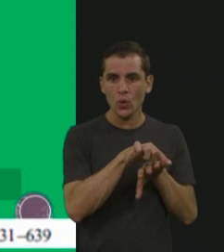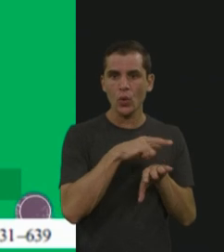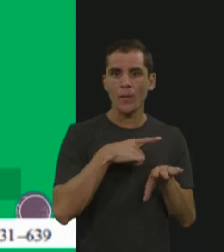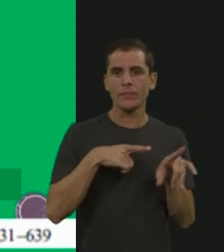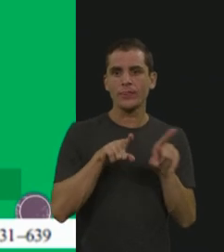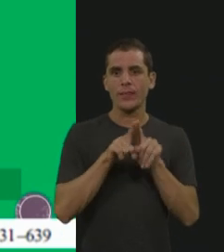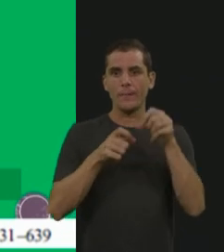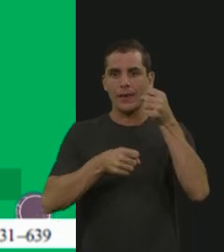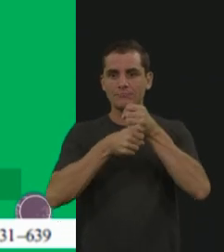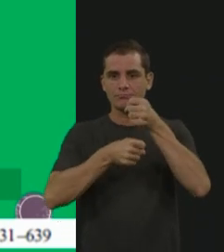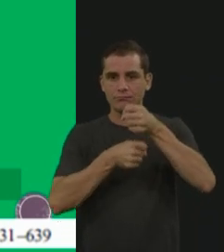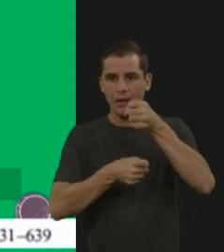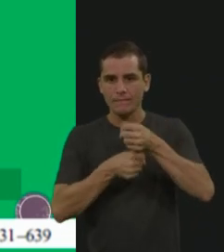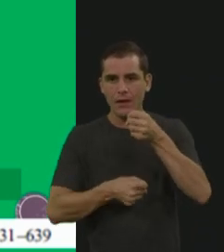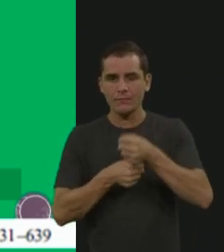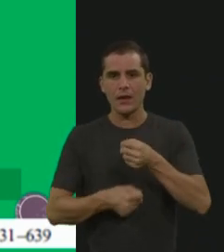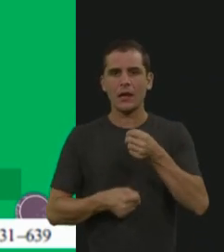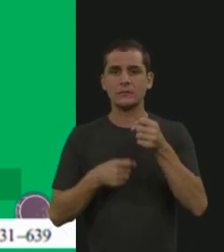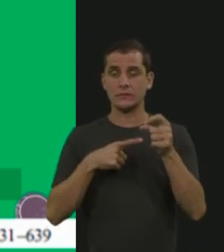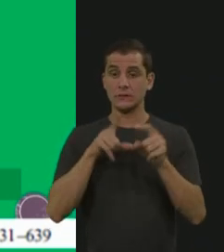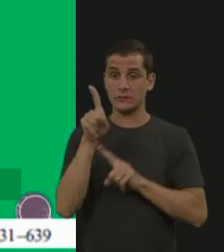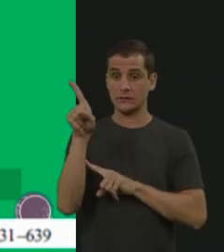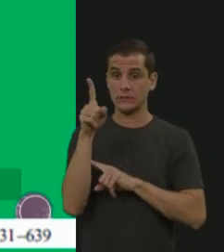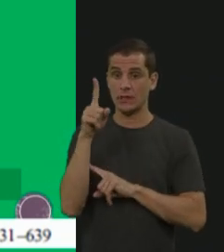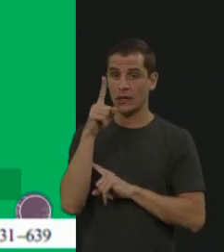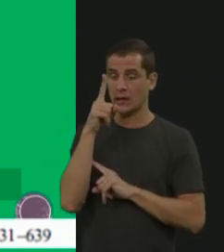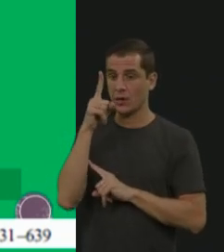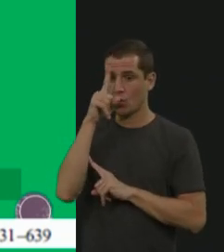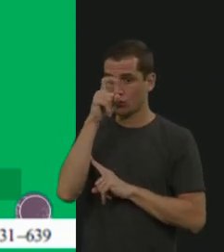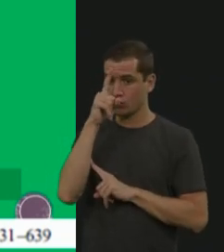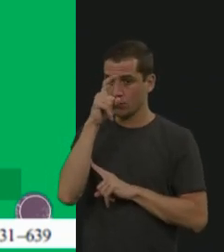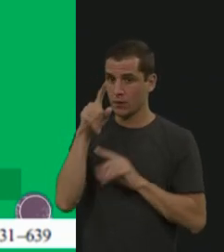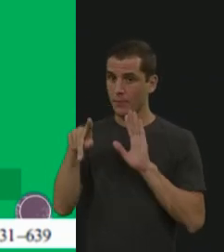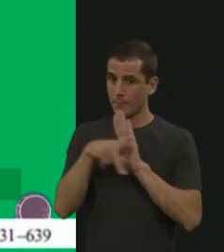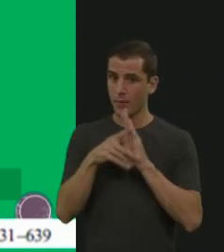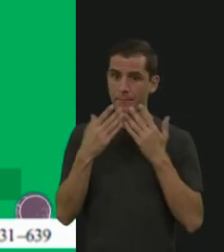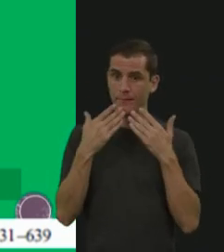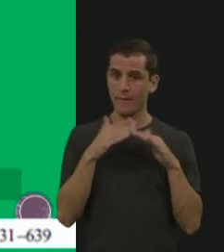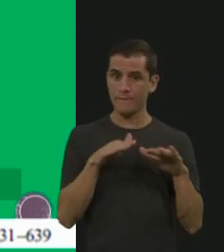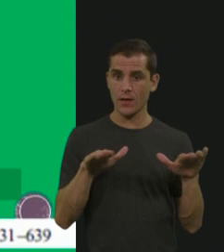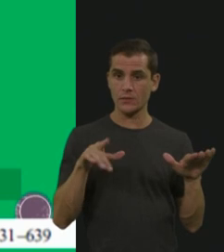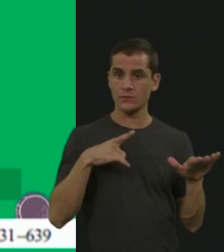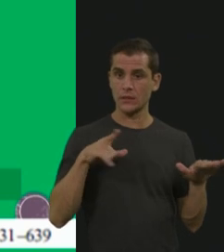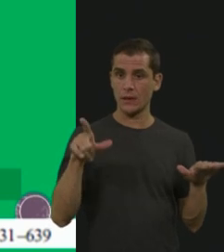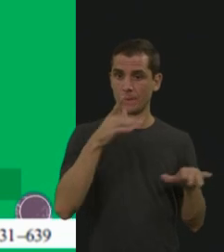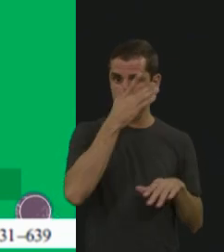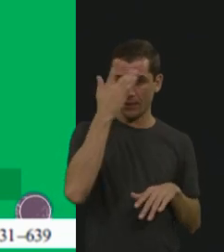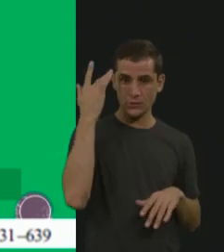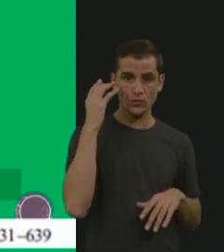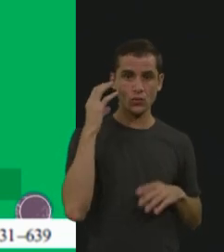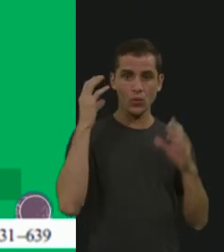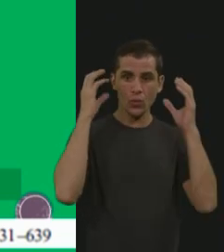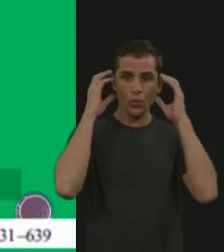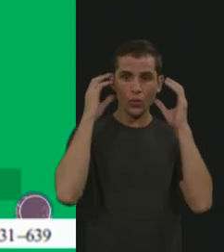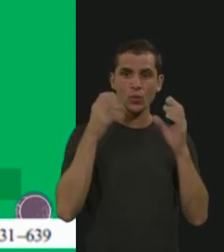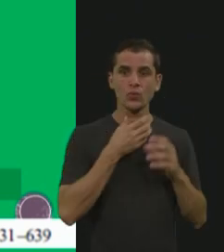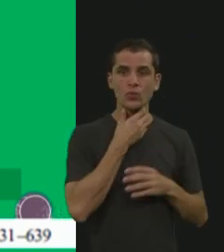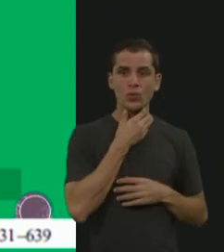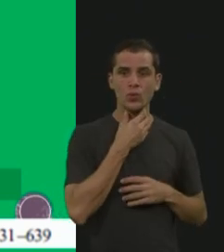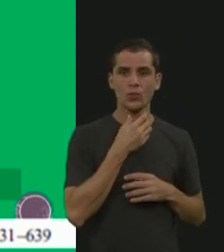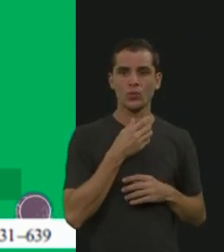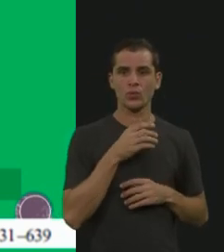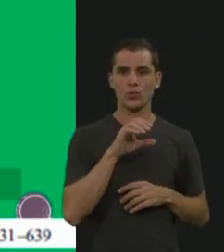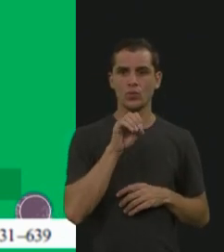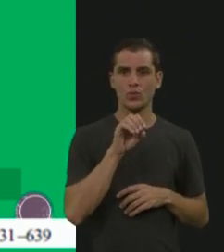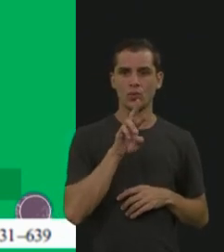essas doenças. Então, a gente tem, por exemplo, a equipe da Otorrino, que é maravilhosa, né? A doutora Rosana. A gente tem a equipe da ortopedia, o